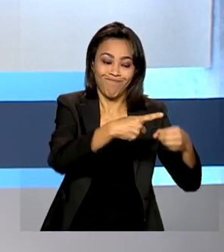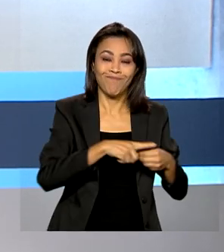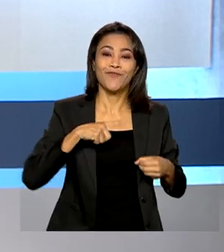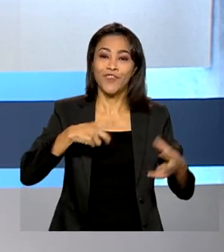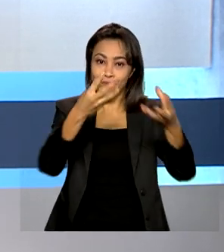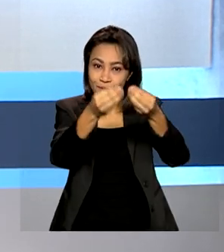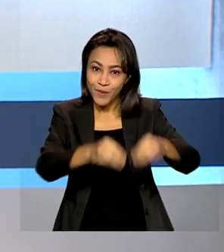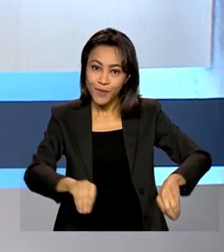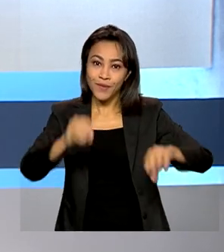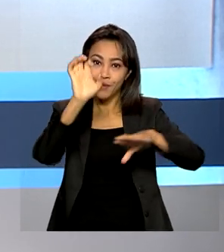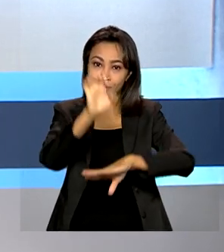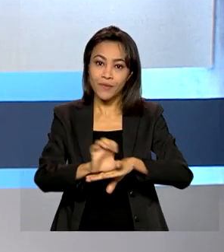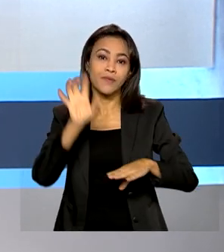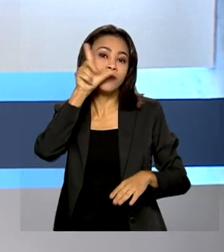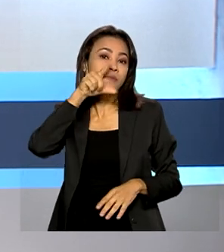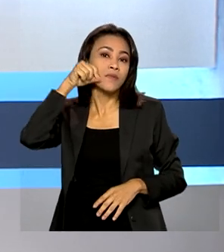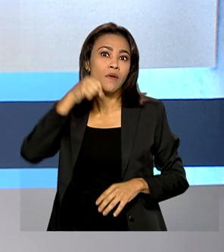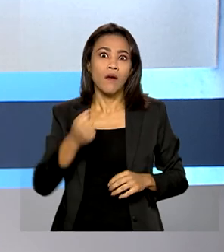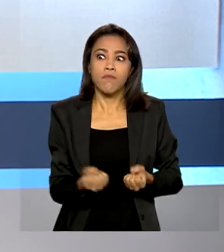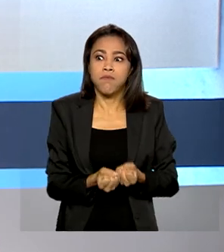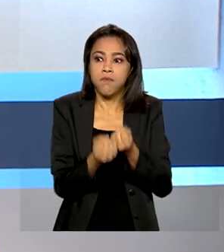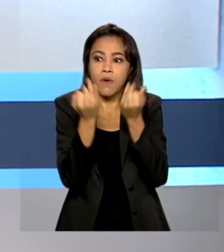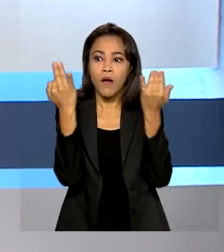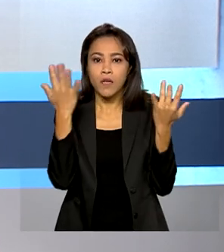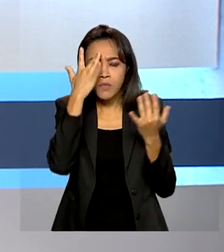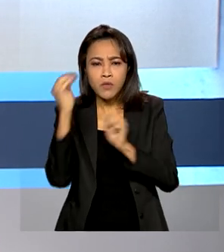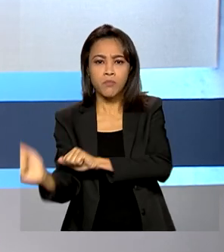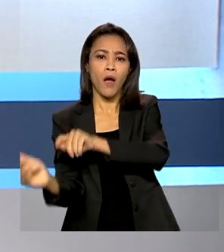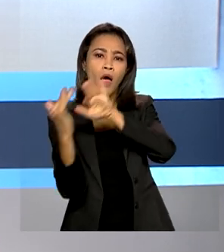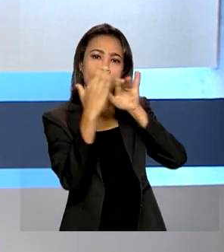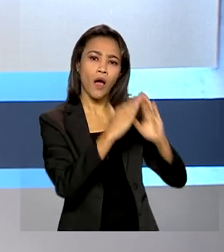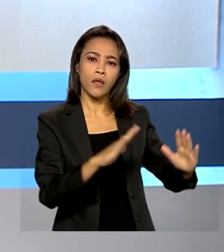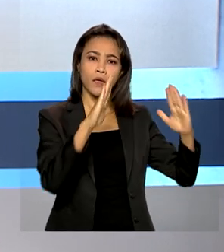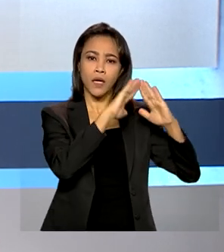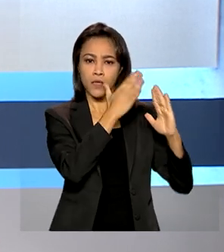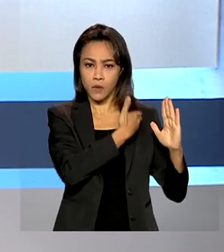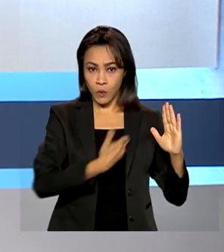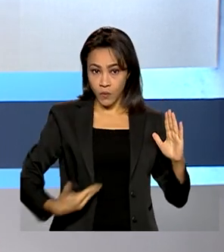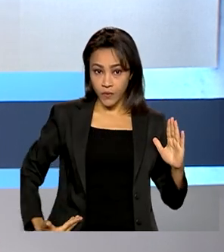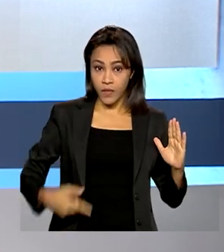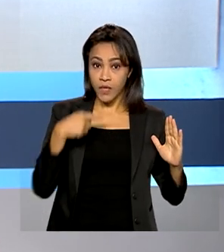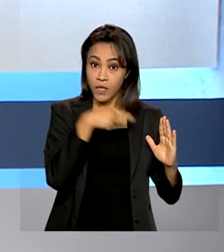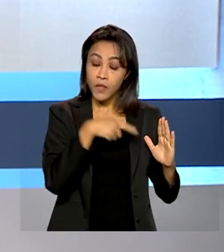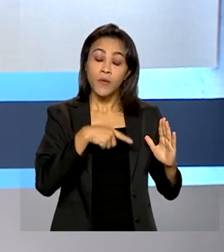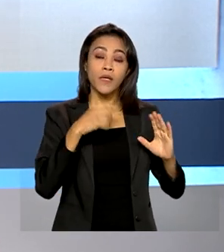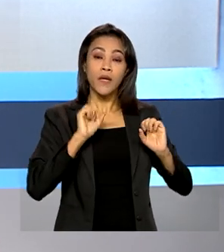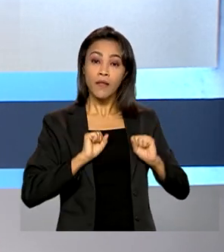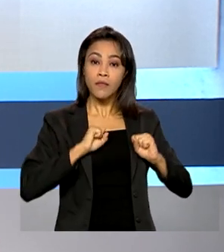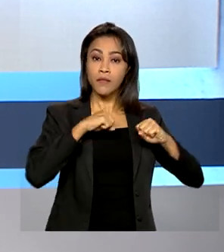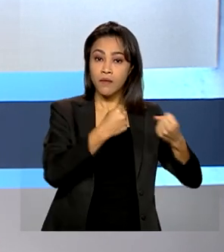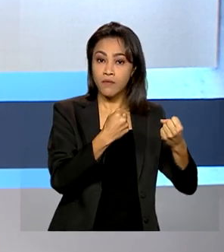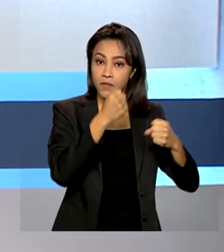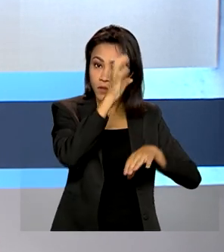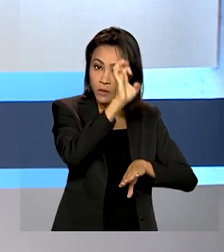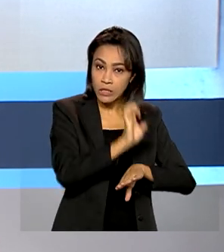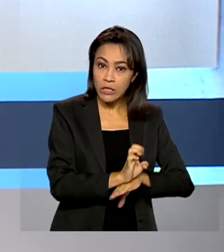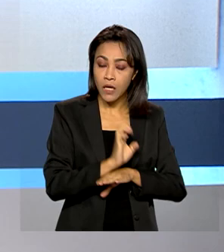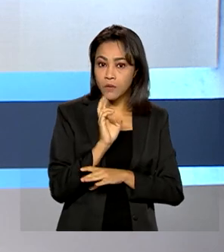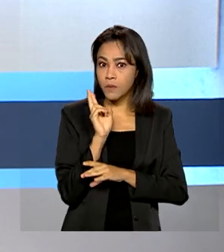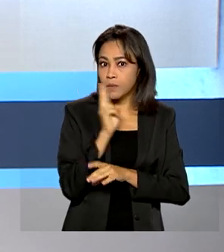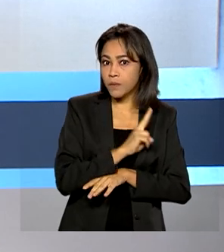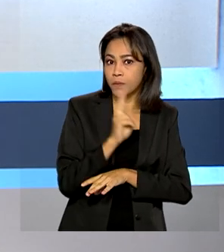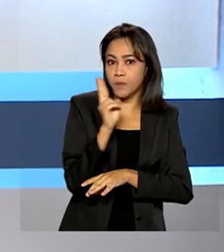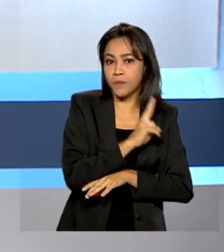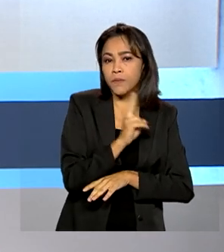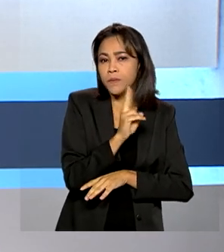Milhares de pessoas estão em abrigos públicos e a Defesa Civil Estadual decretou situação de emergência